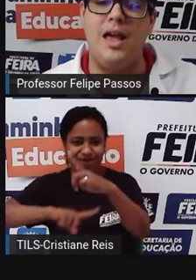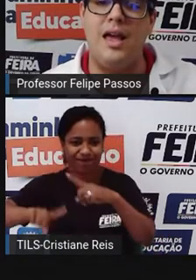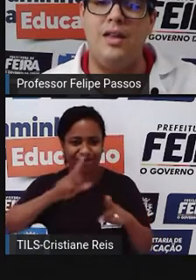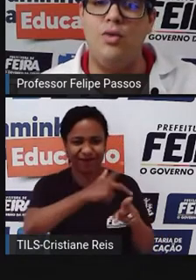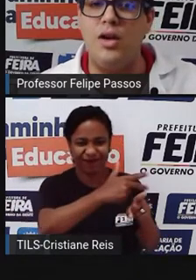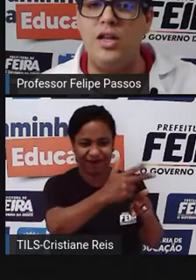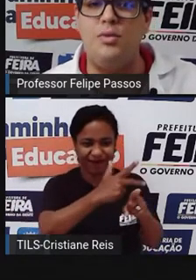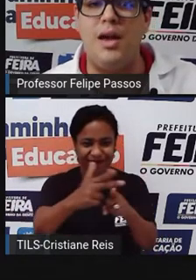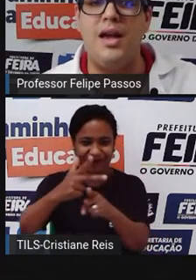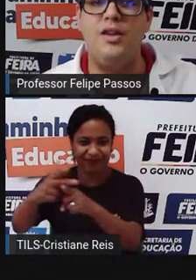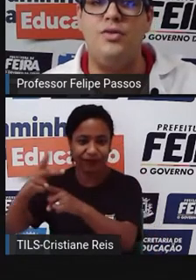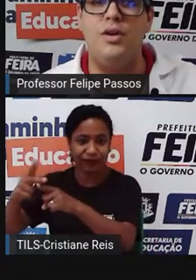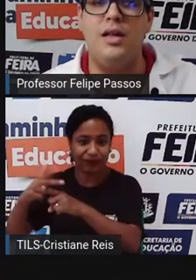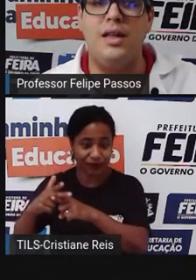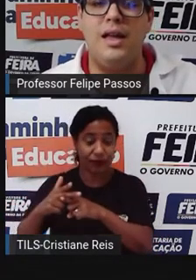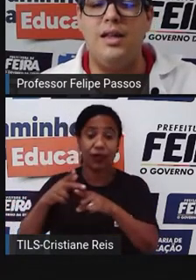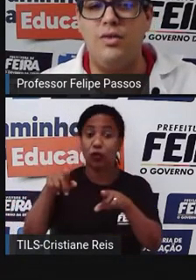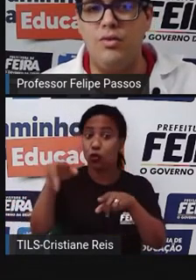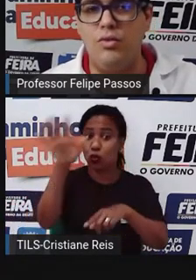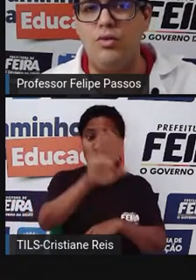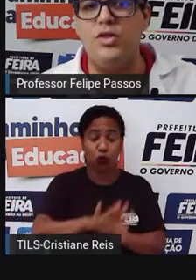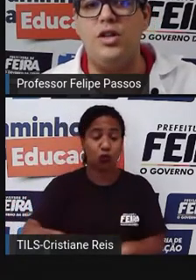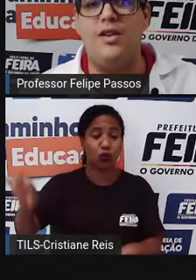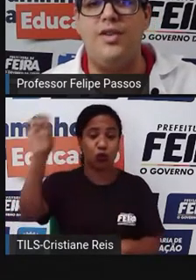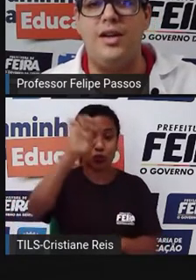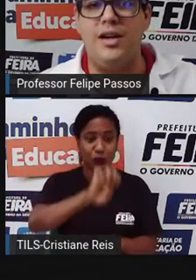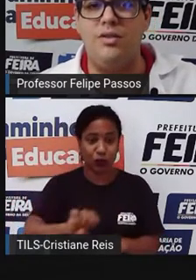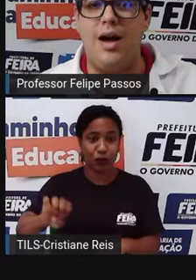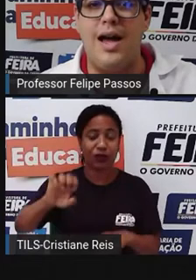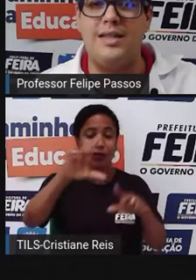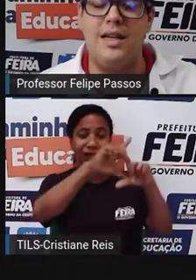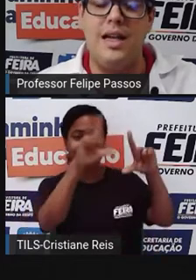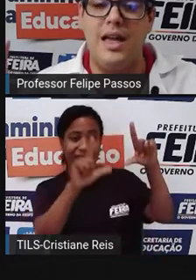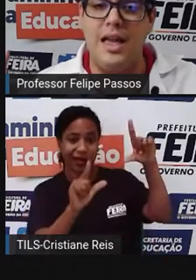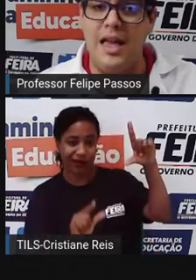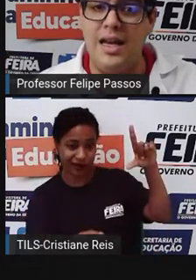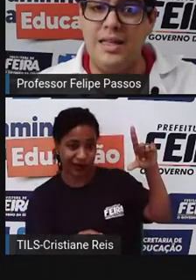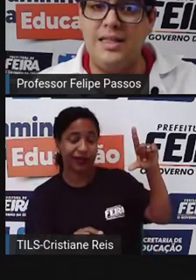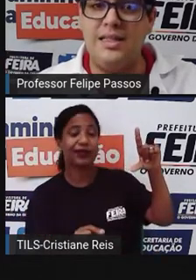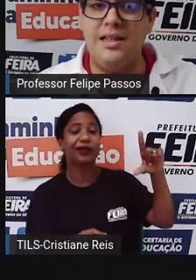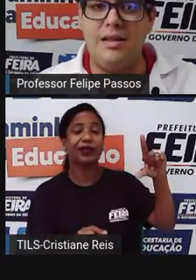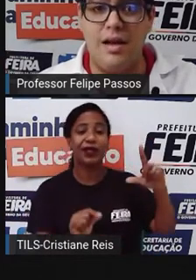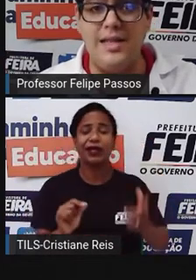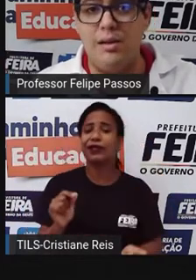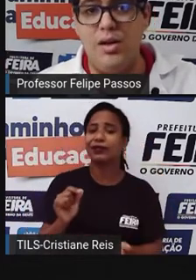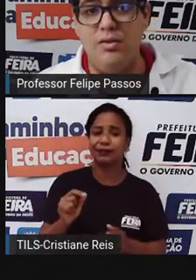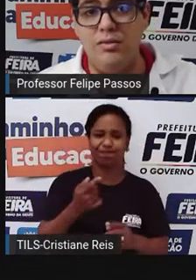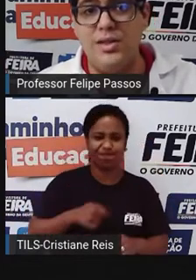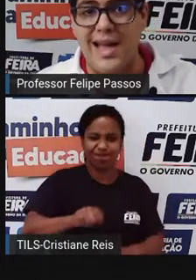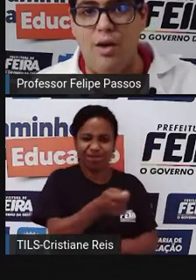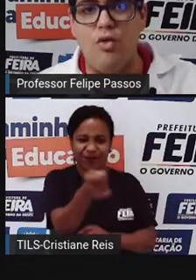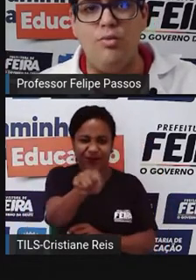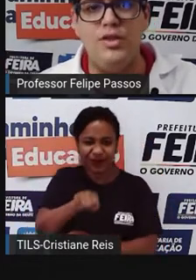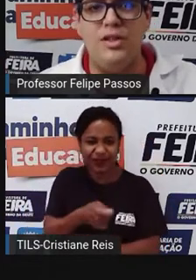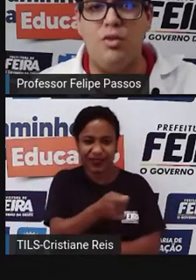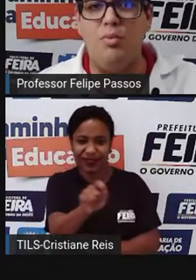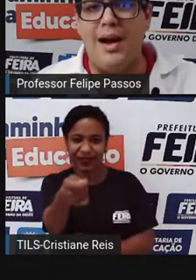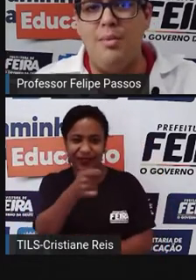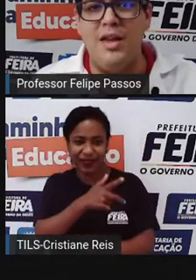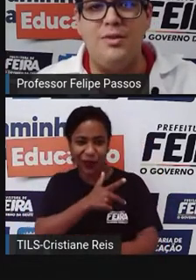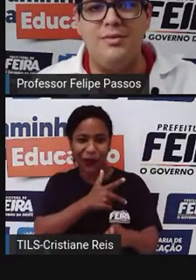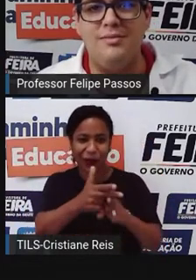do Oriente Médio, do continente africano, a Ásia, eles recebiam sal como